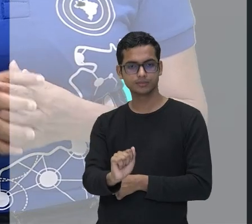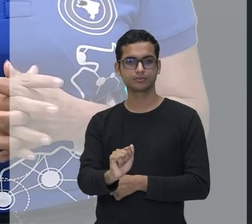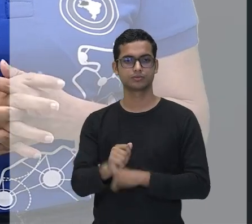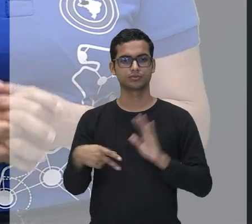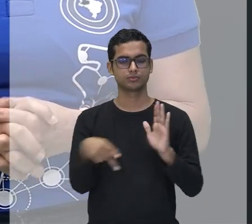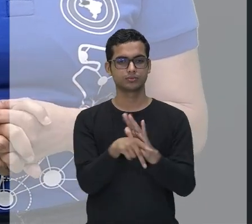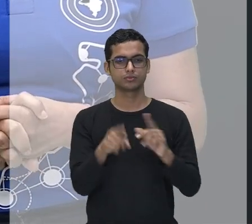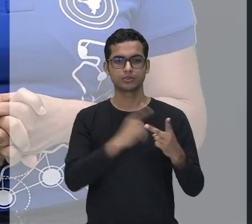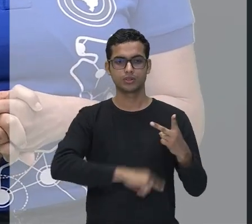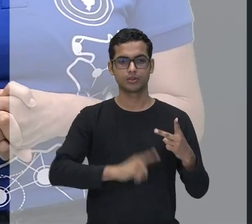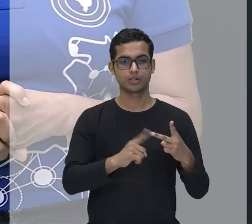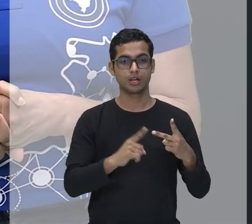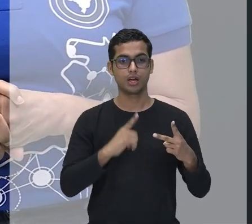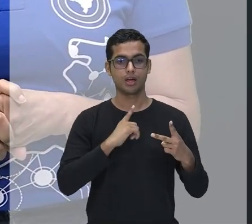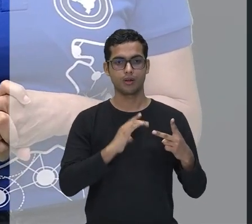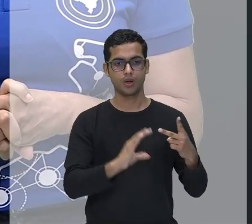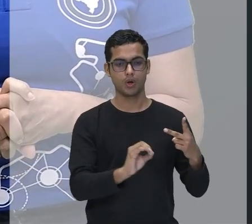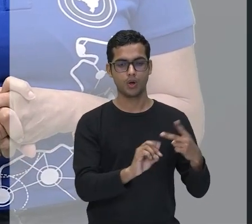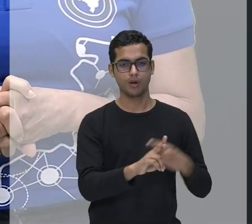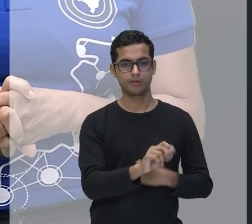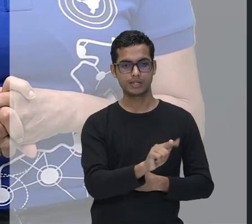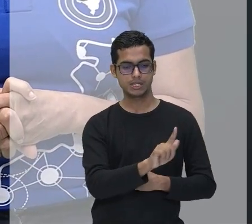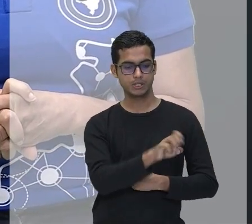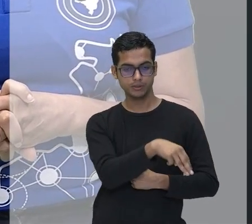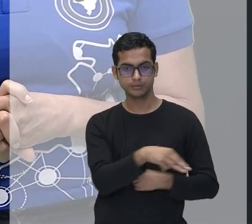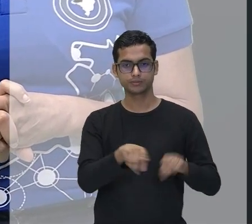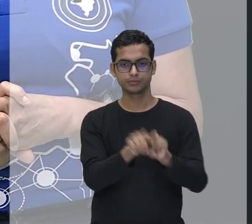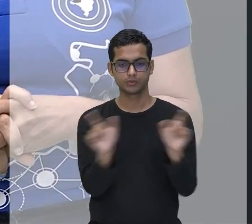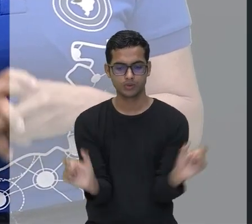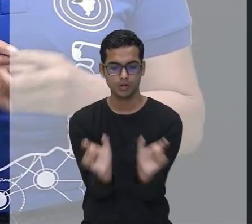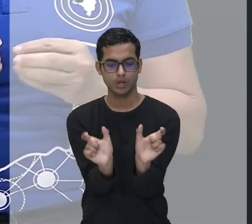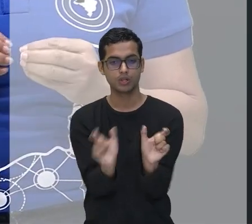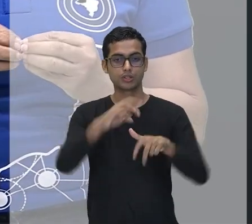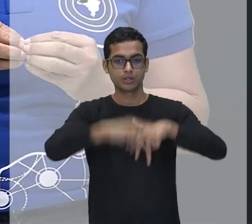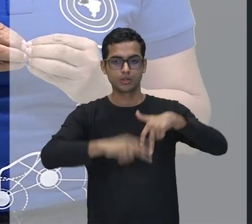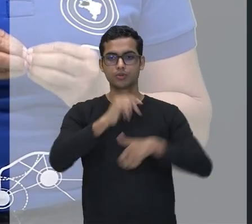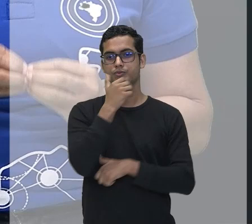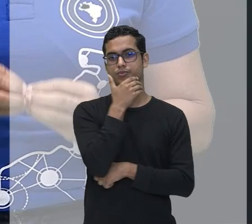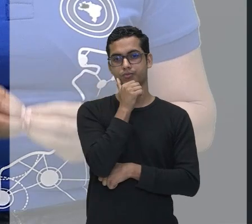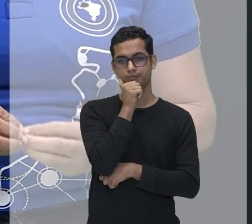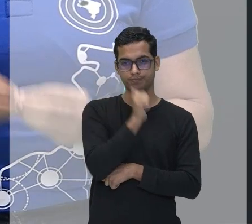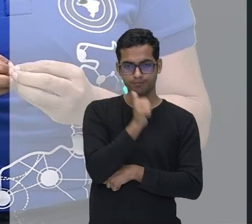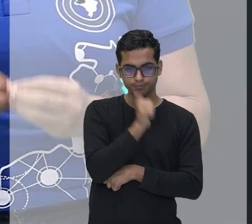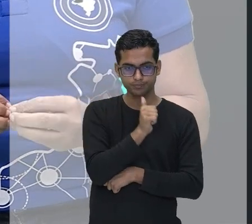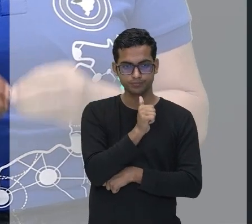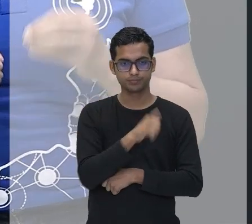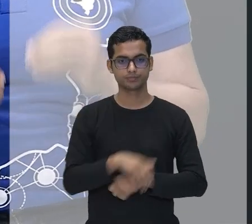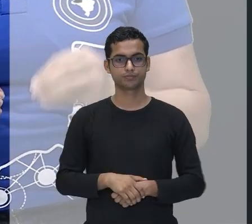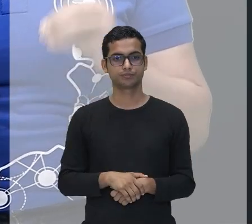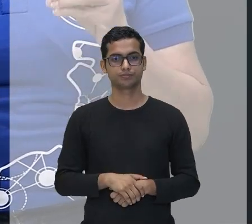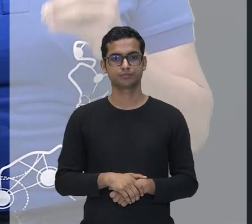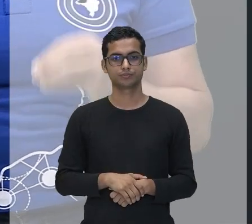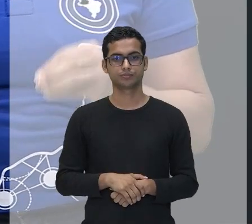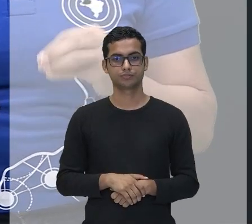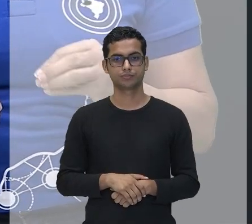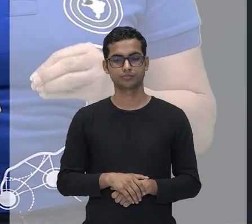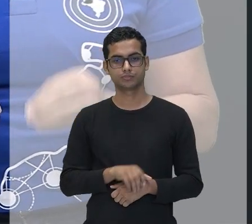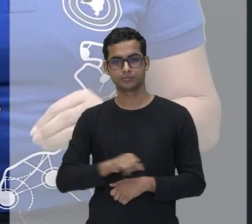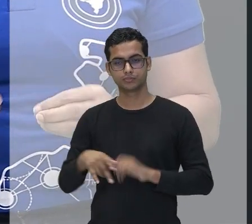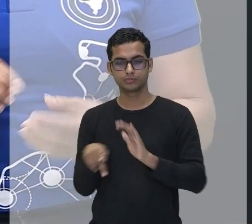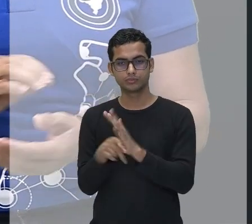As duas palavras estão no feminino. Então, se elas estiverem no singular e forem do mesmo